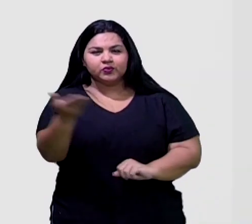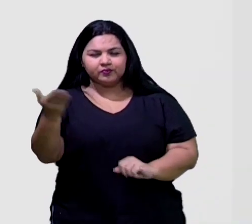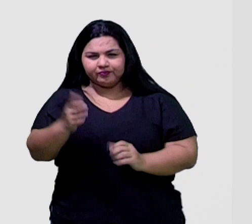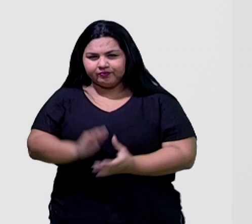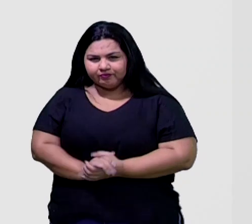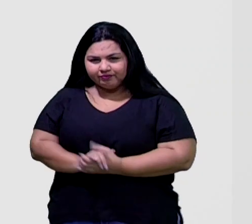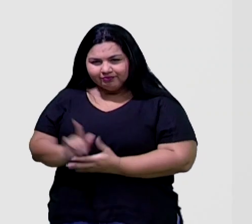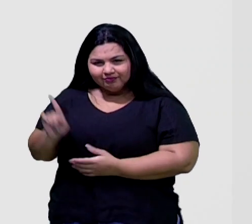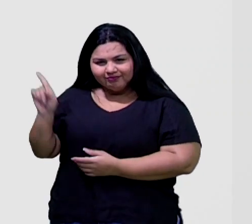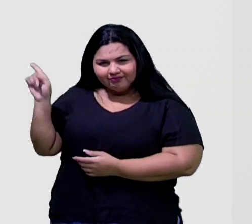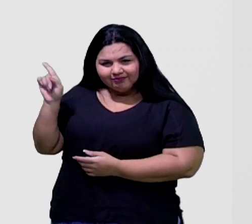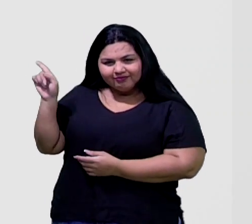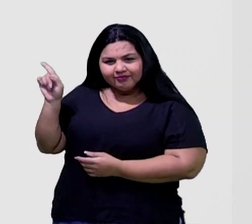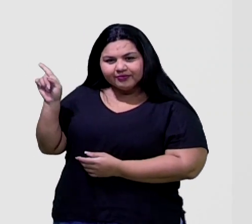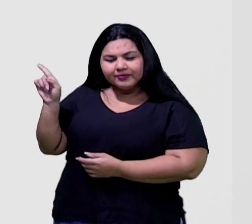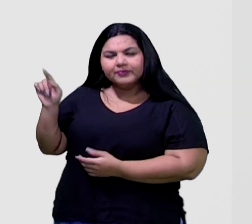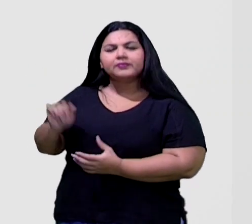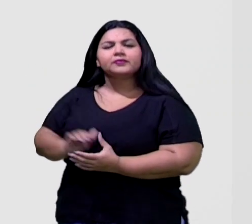lá dar uma olhadinha.